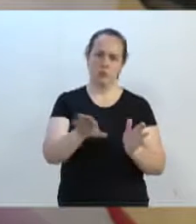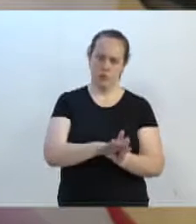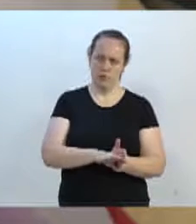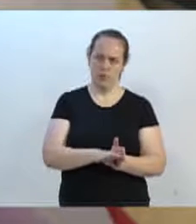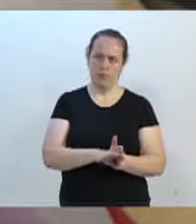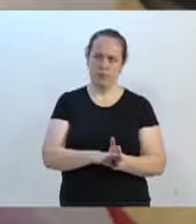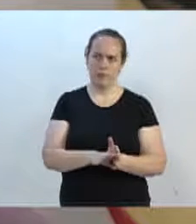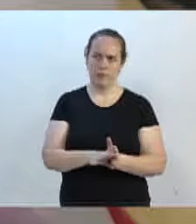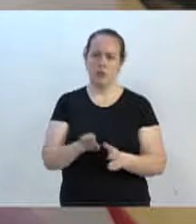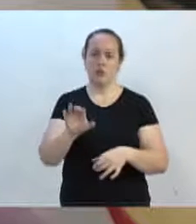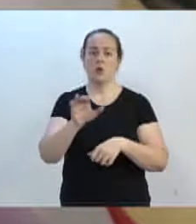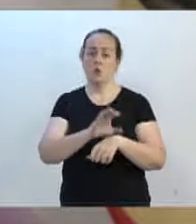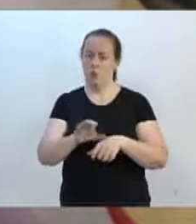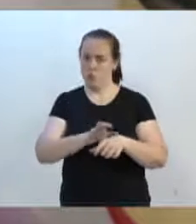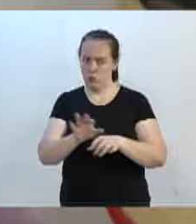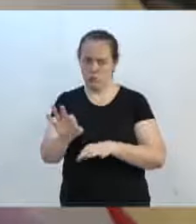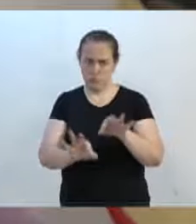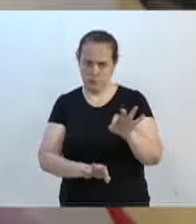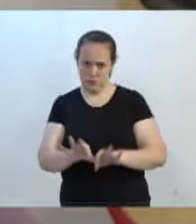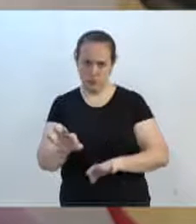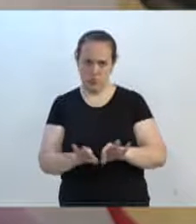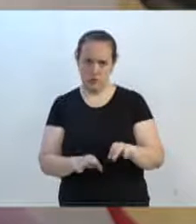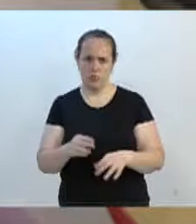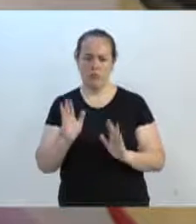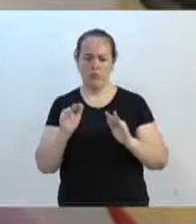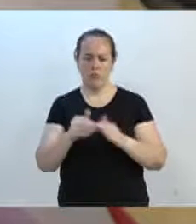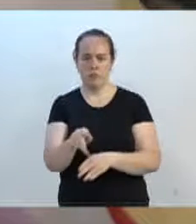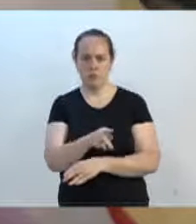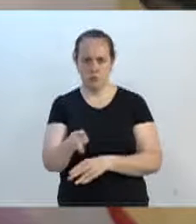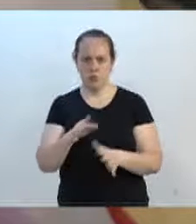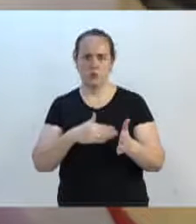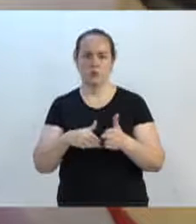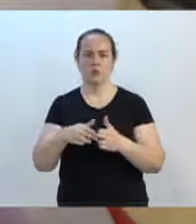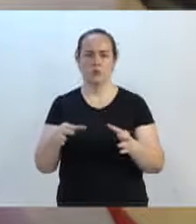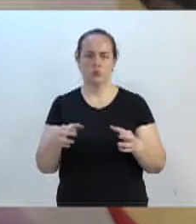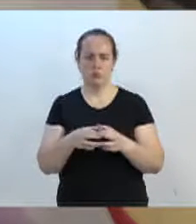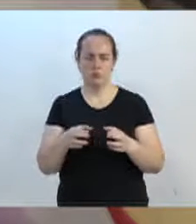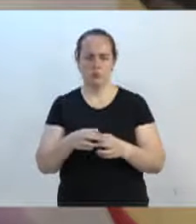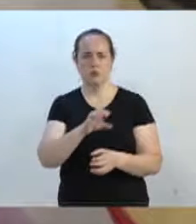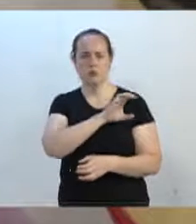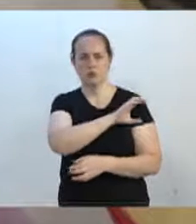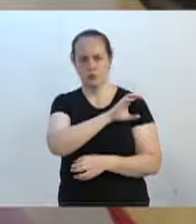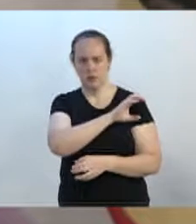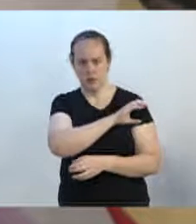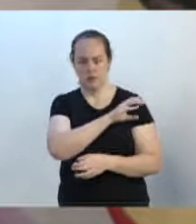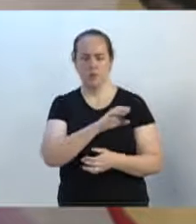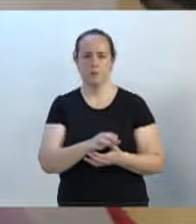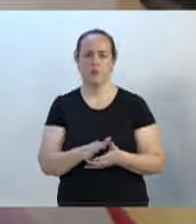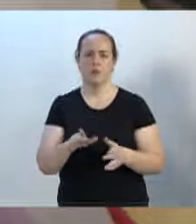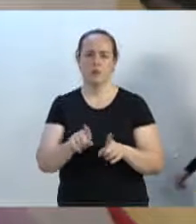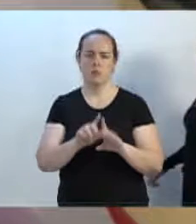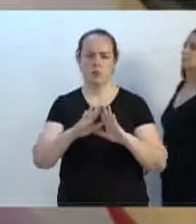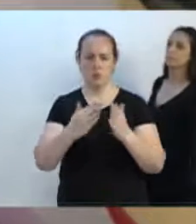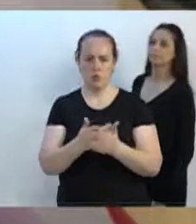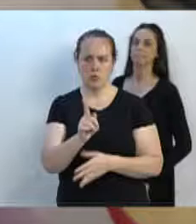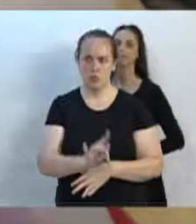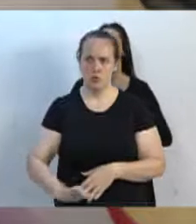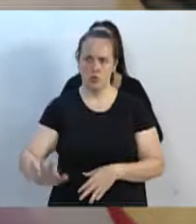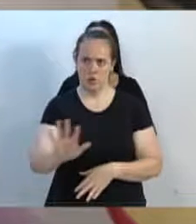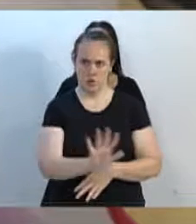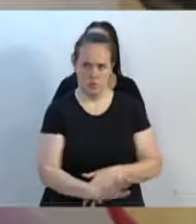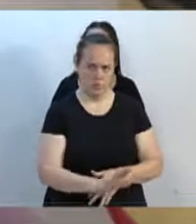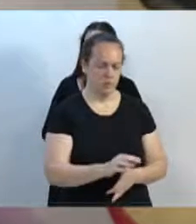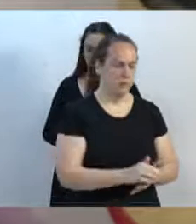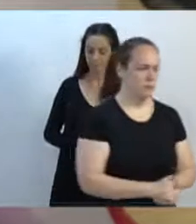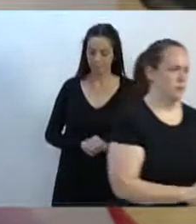E com esse curso de preparação para os professores e toda a equipe dos CIs e colégios, eles vão estar